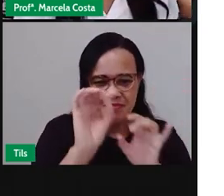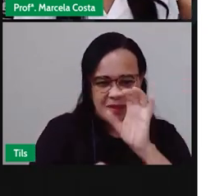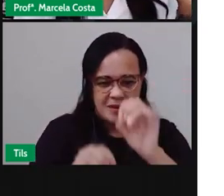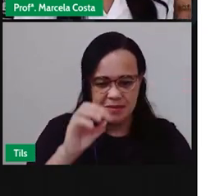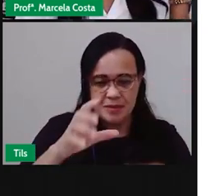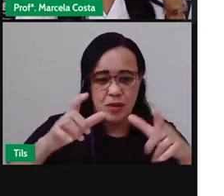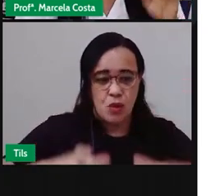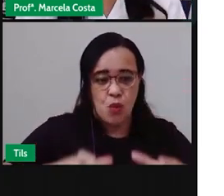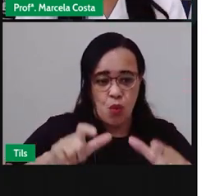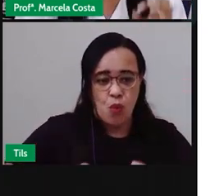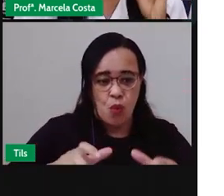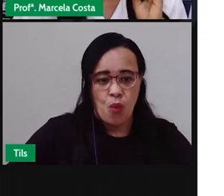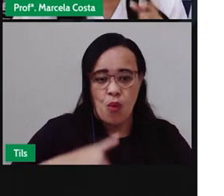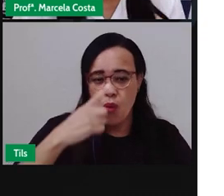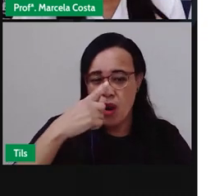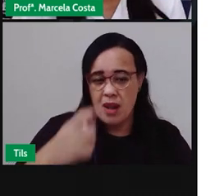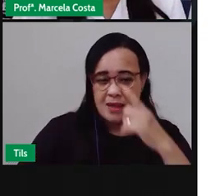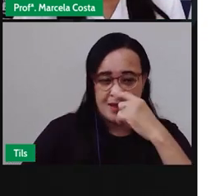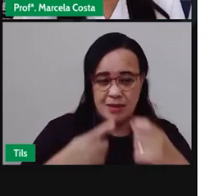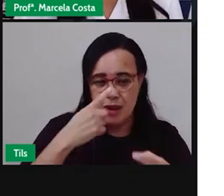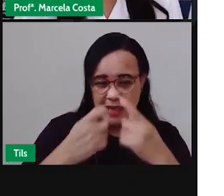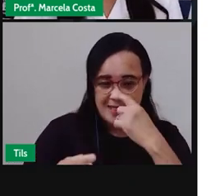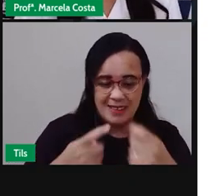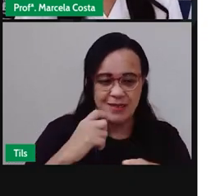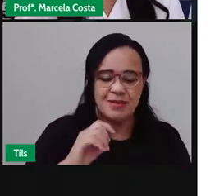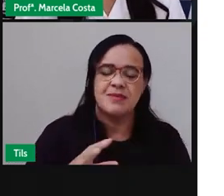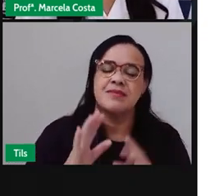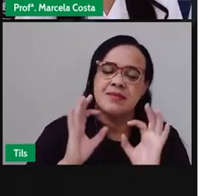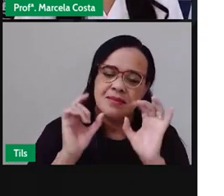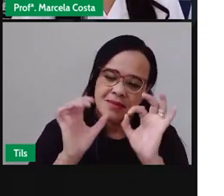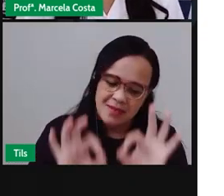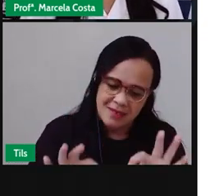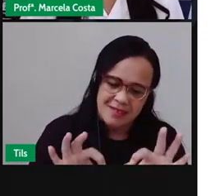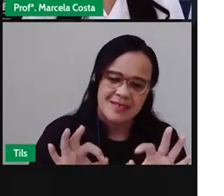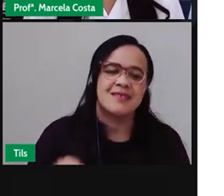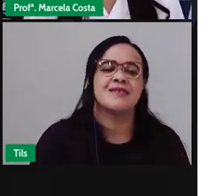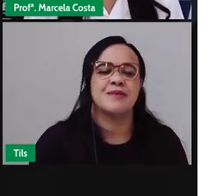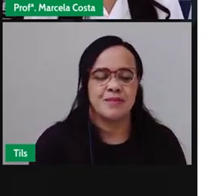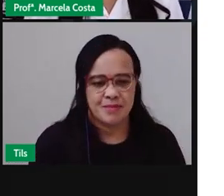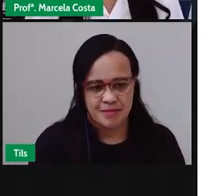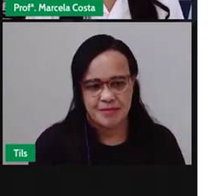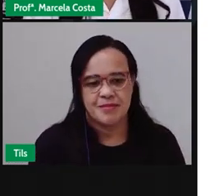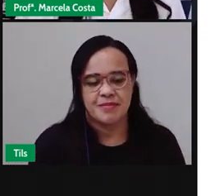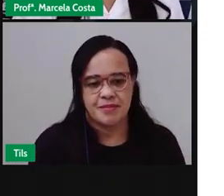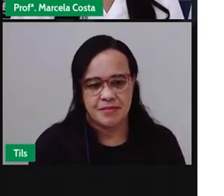que tá jogando lixo dentro da lixeira num lugar correio